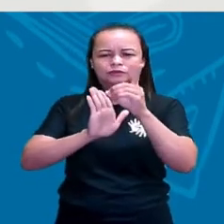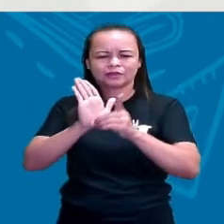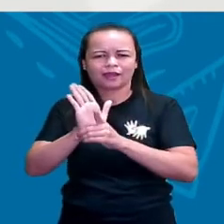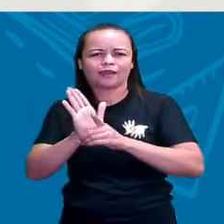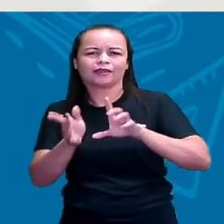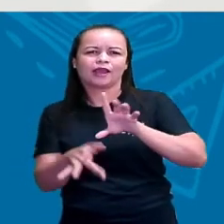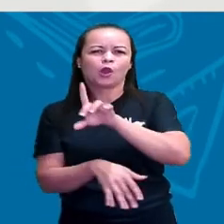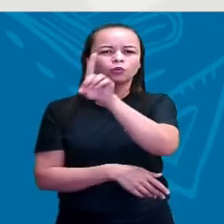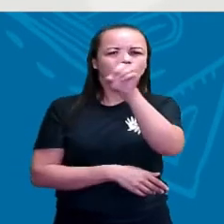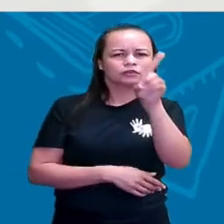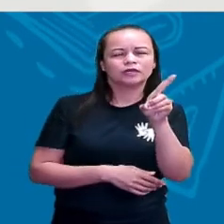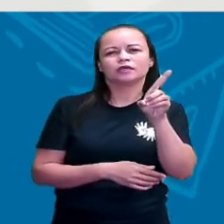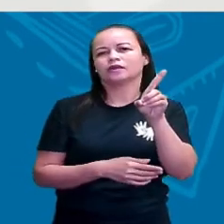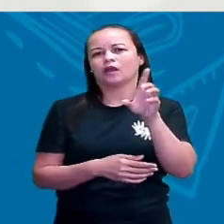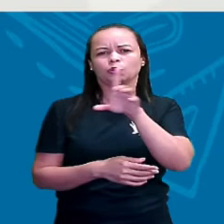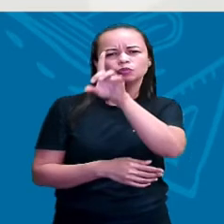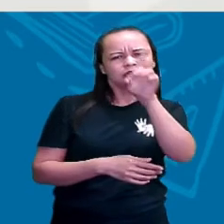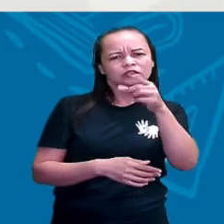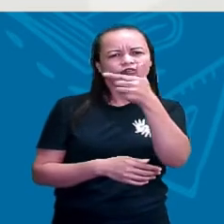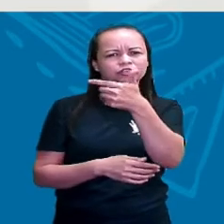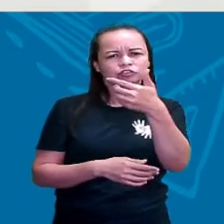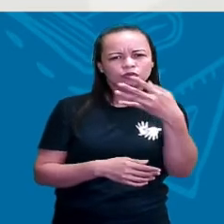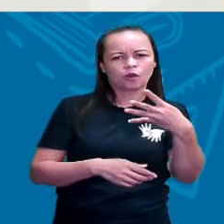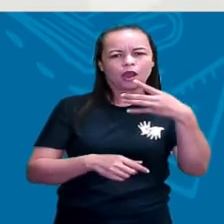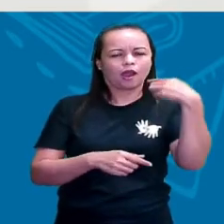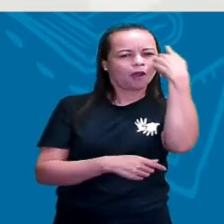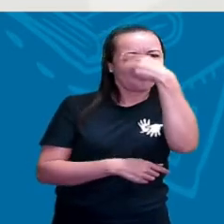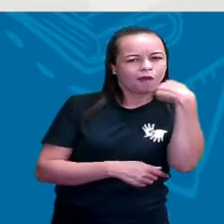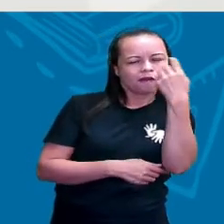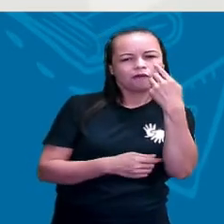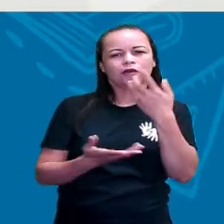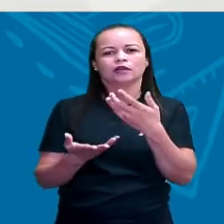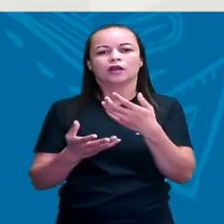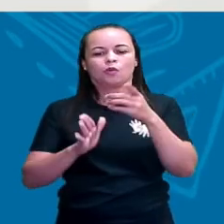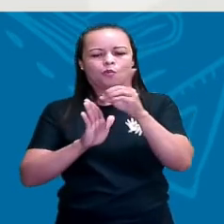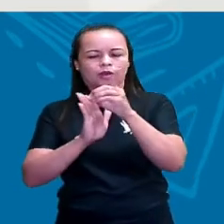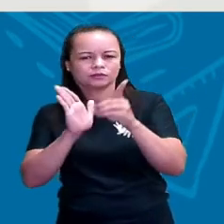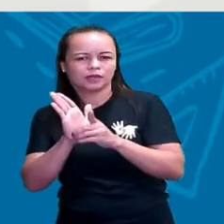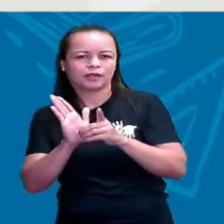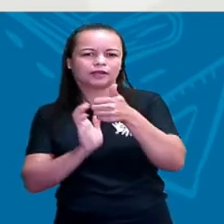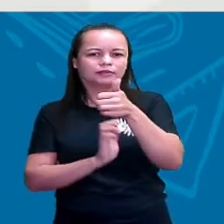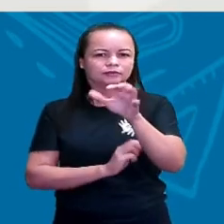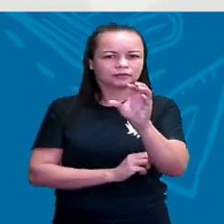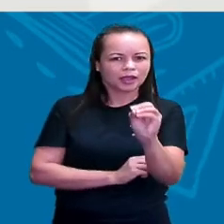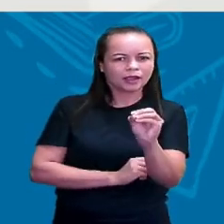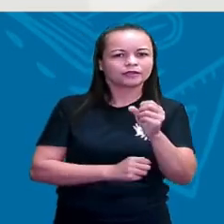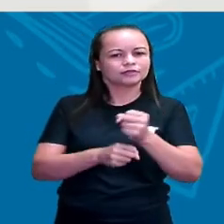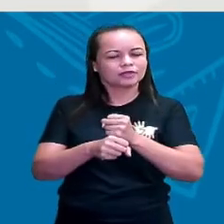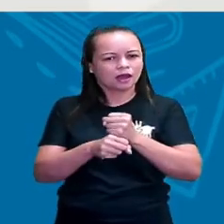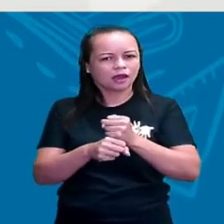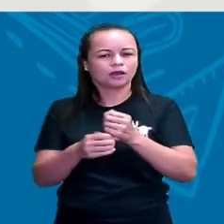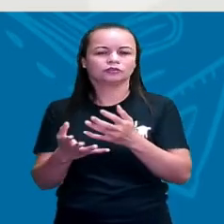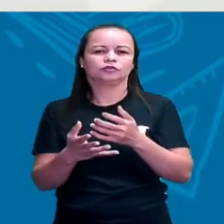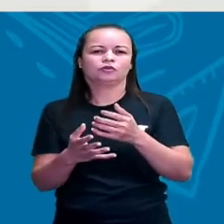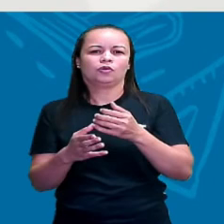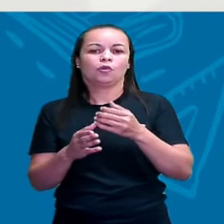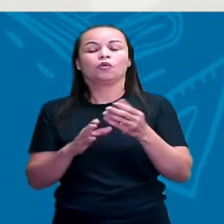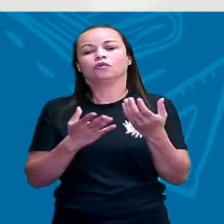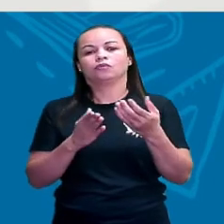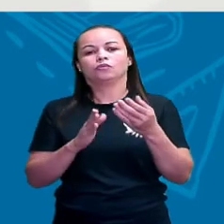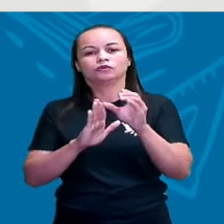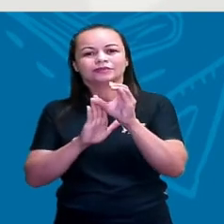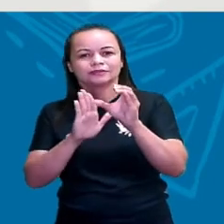dia. O dia tem 24 horas. Uma década tem 10 anos. Um século tem 100 anos.